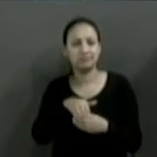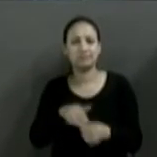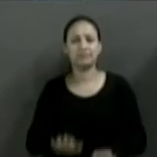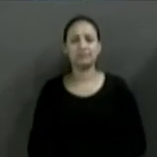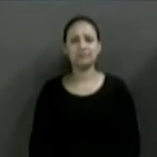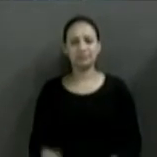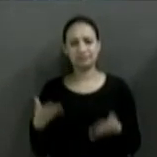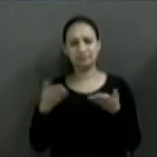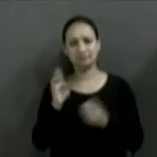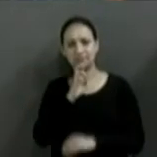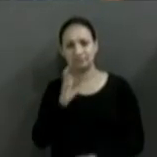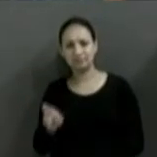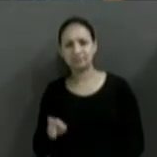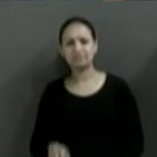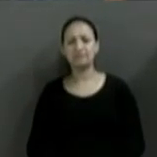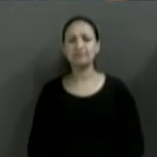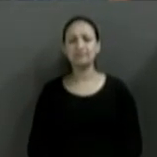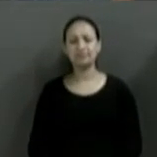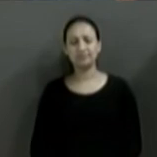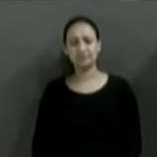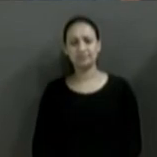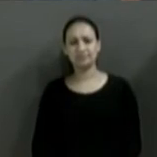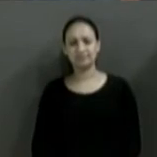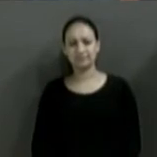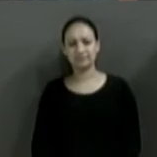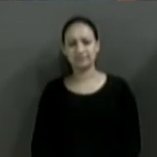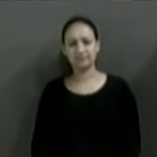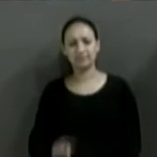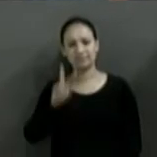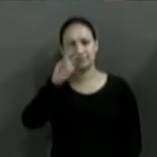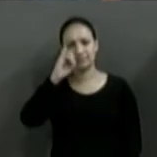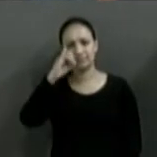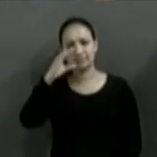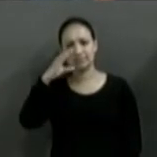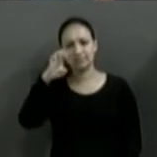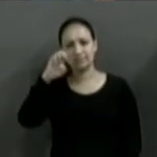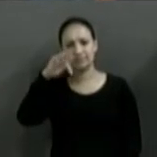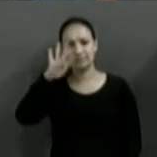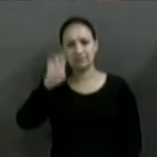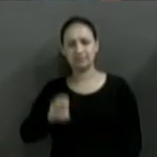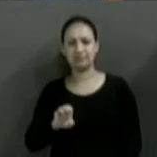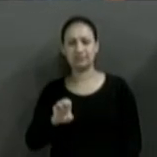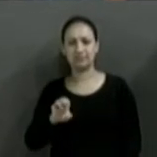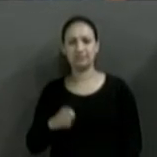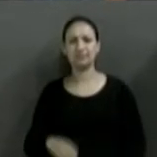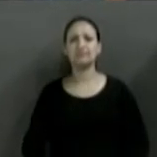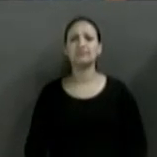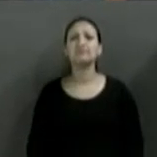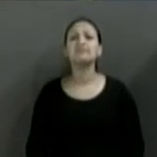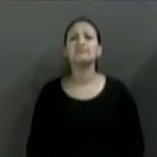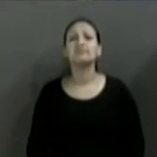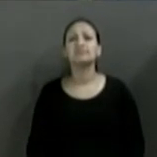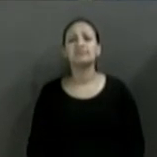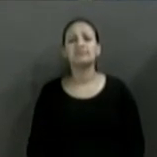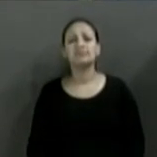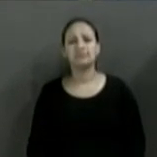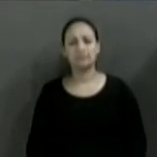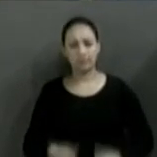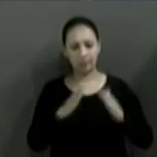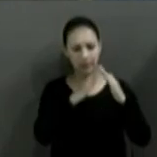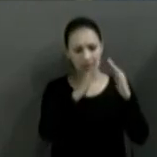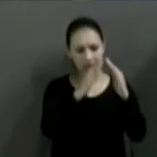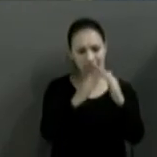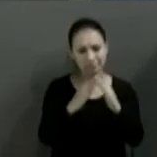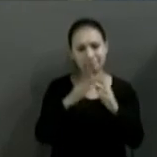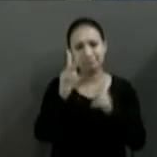Tréplica do candidato Vicente Celistre, 45 segundos, valendo. A habitação popular é algo